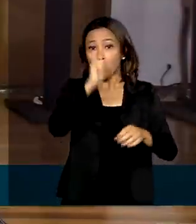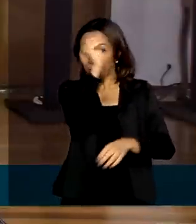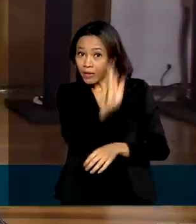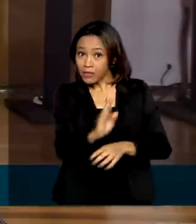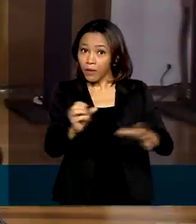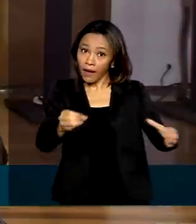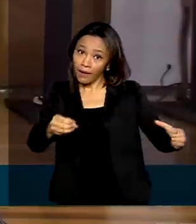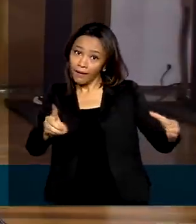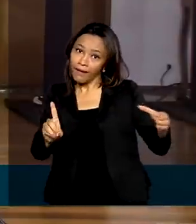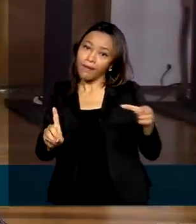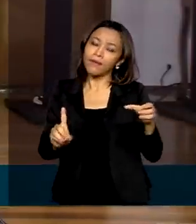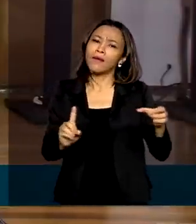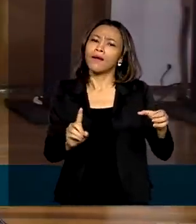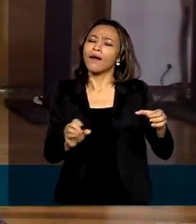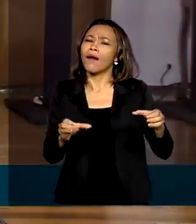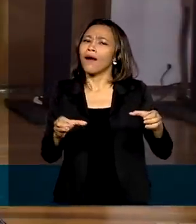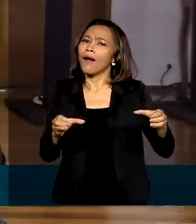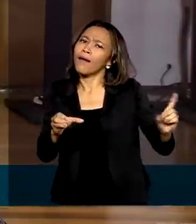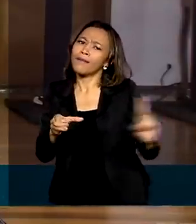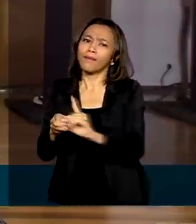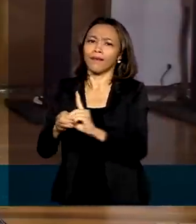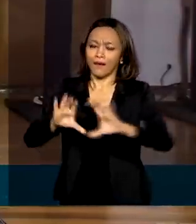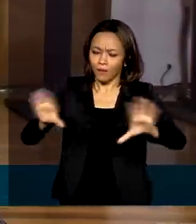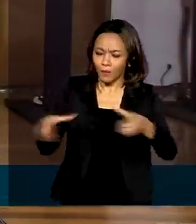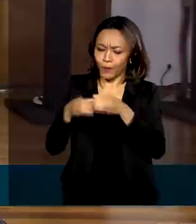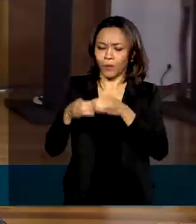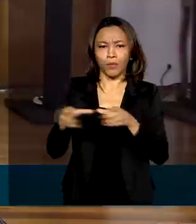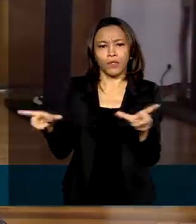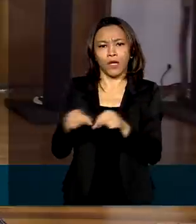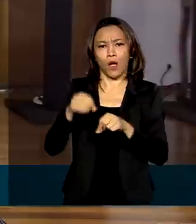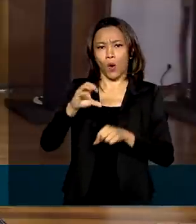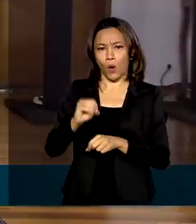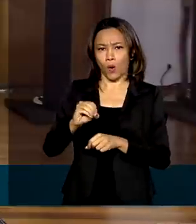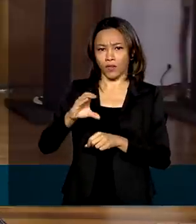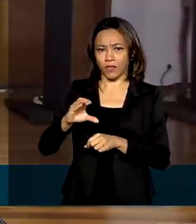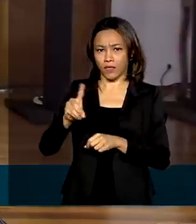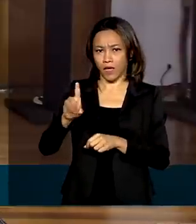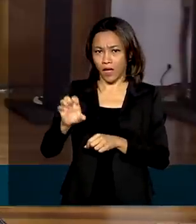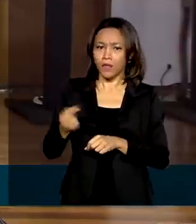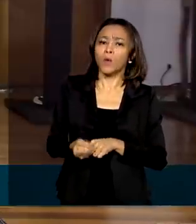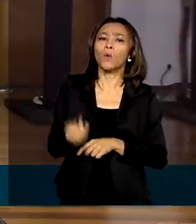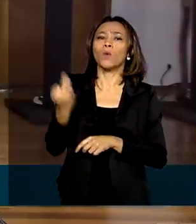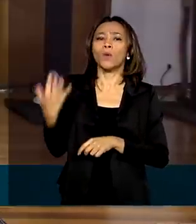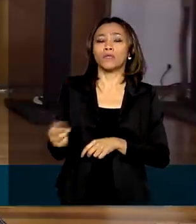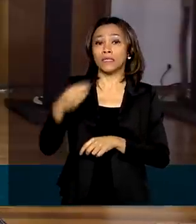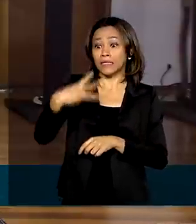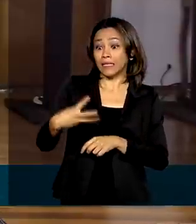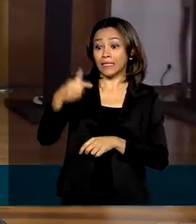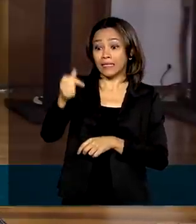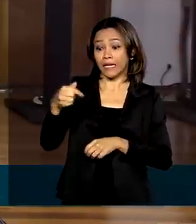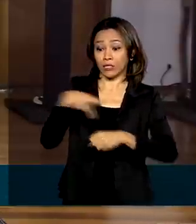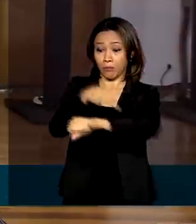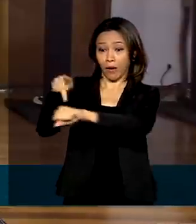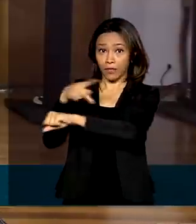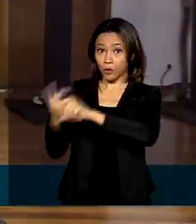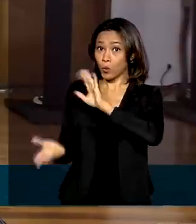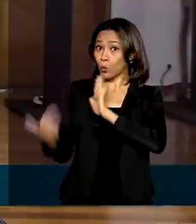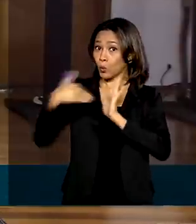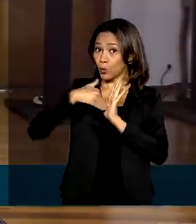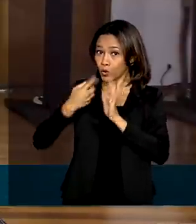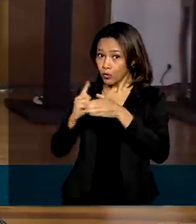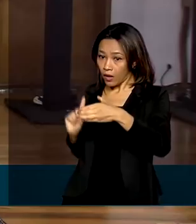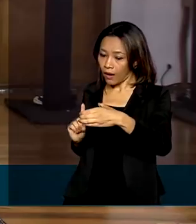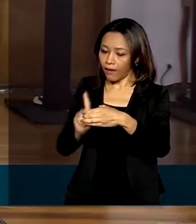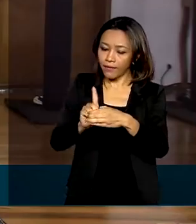como membro permanente da OCDE, que hoje tem 37 países efetivos. O último a ingressar foi, então,